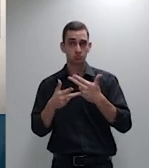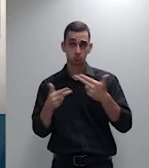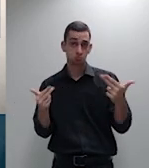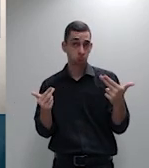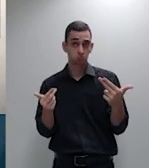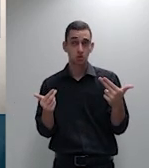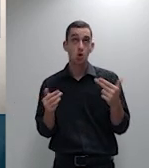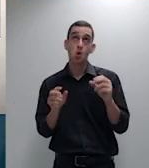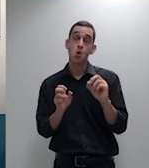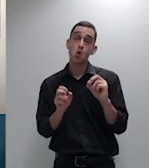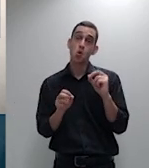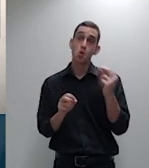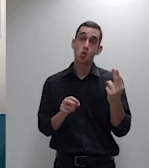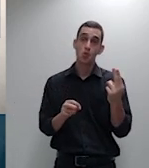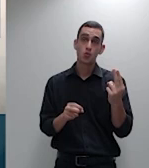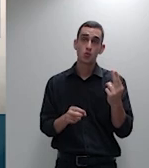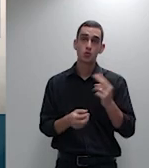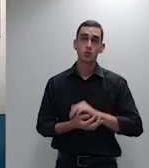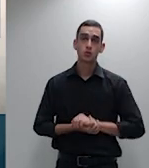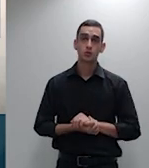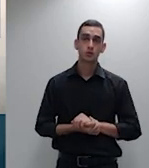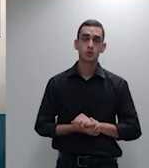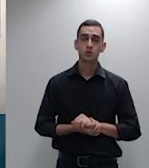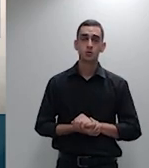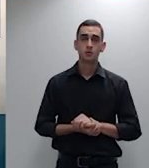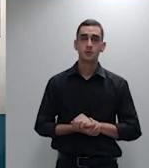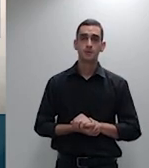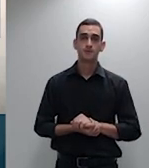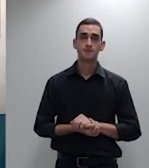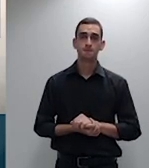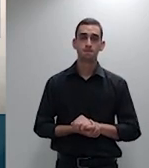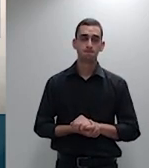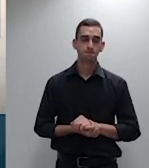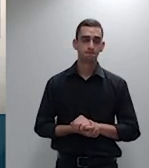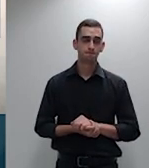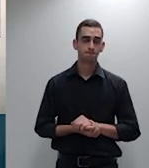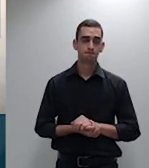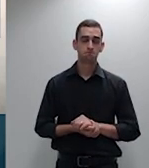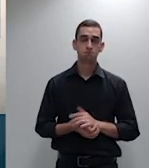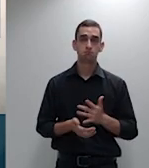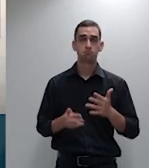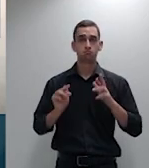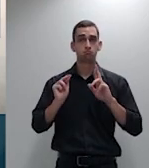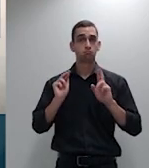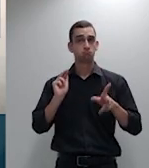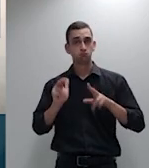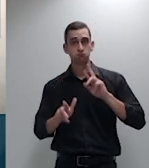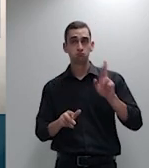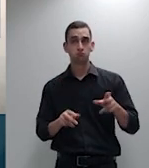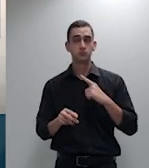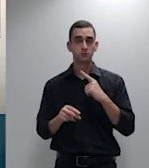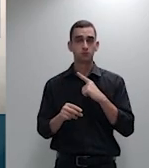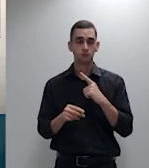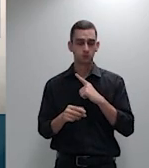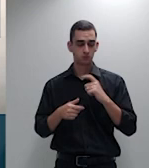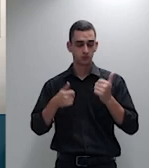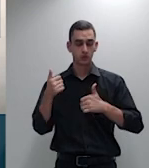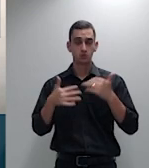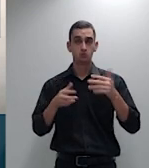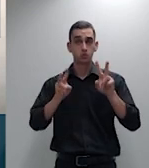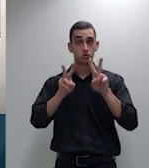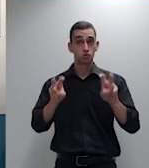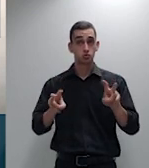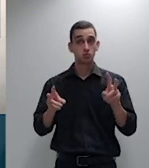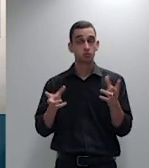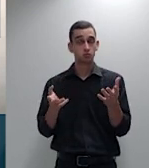alguma algum motivo porque somente dizer